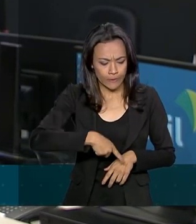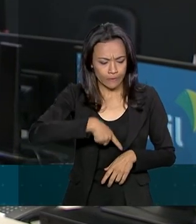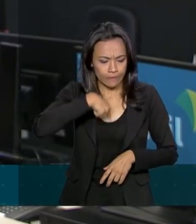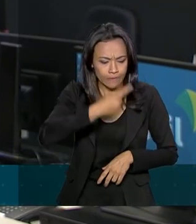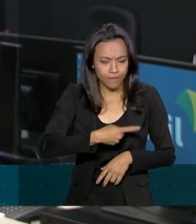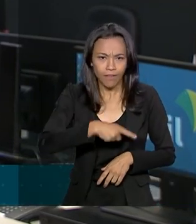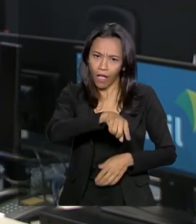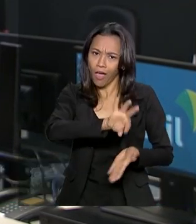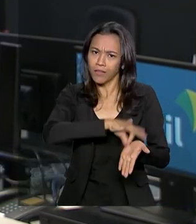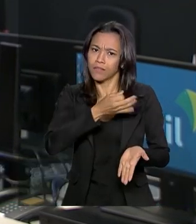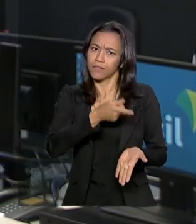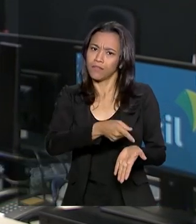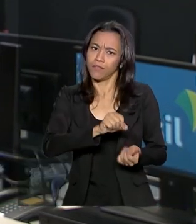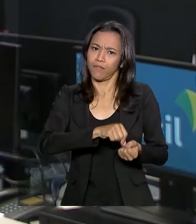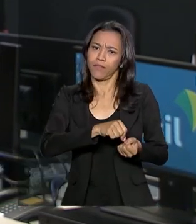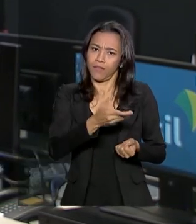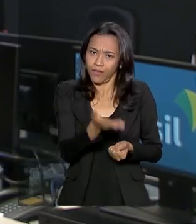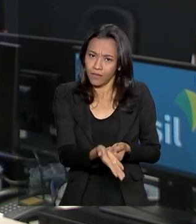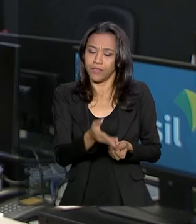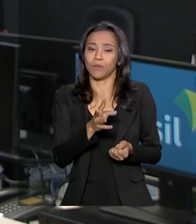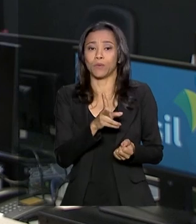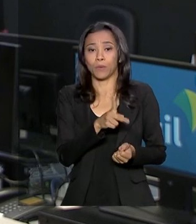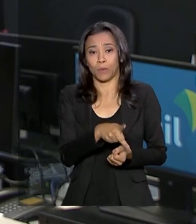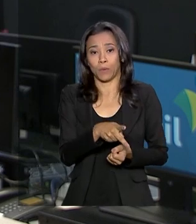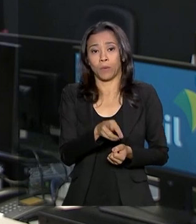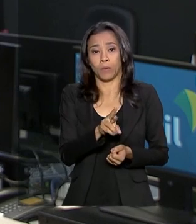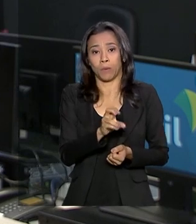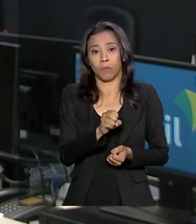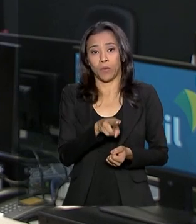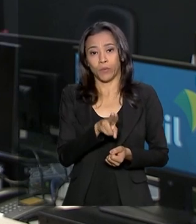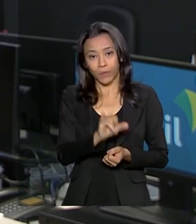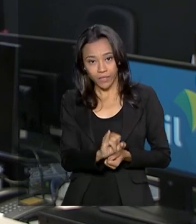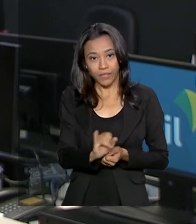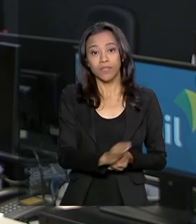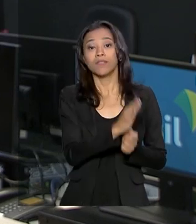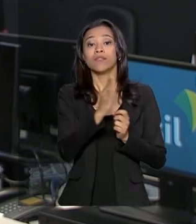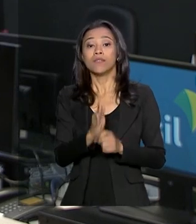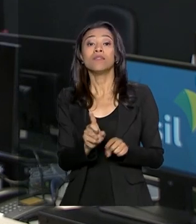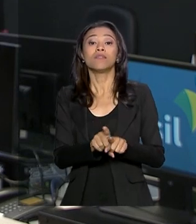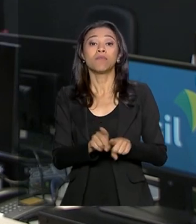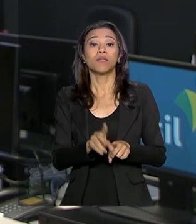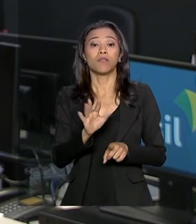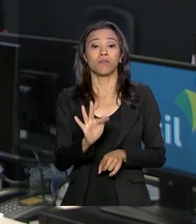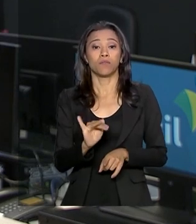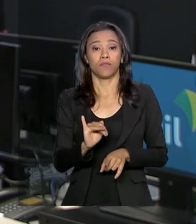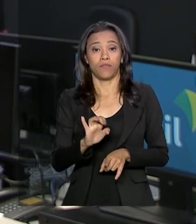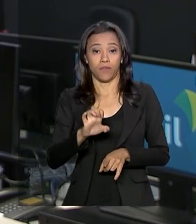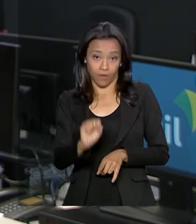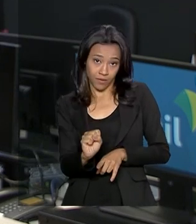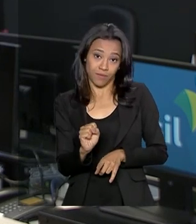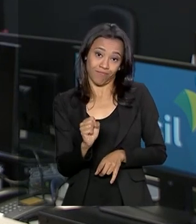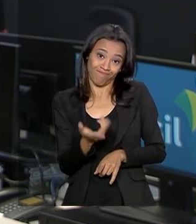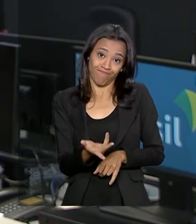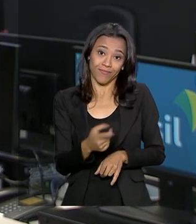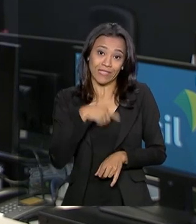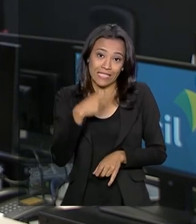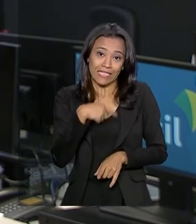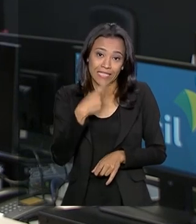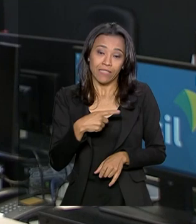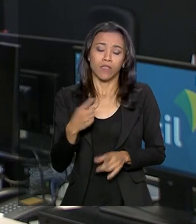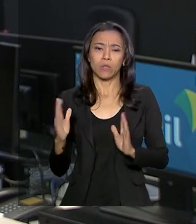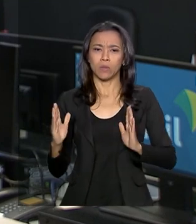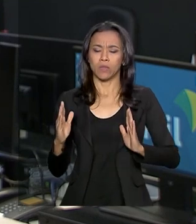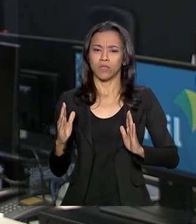realizadas. Do programa Universidade para Todos, o ProUni, e do Fundo de Financiamento Estudantil, o Fies. Ocorrida